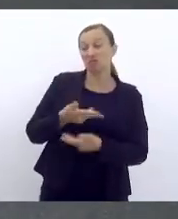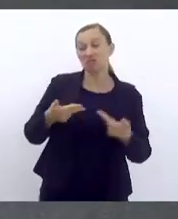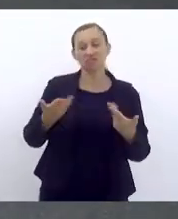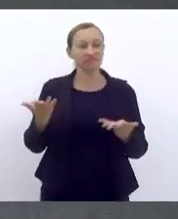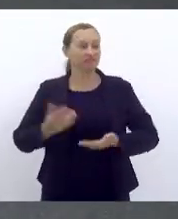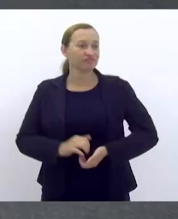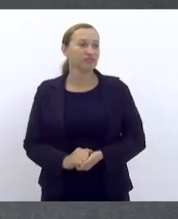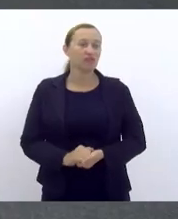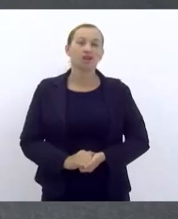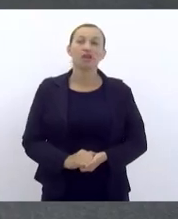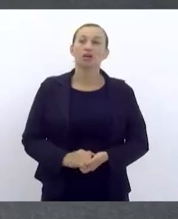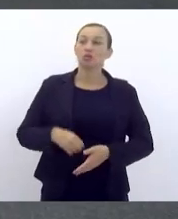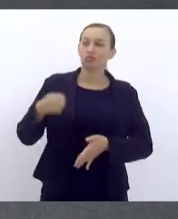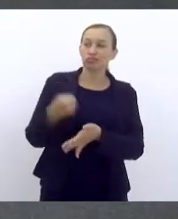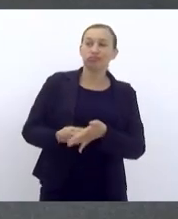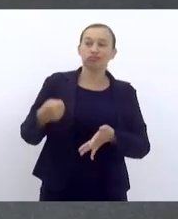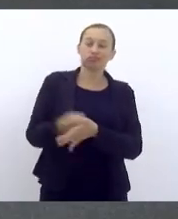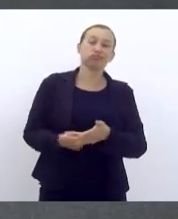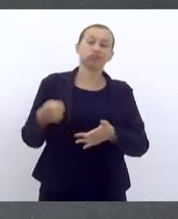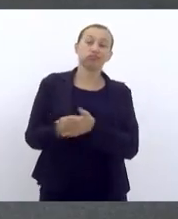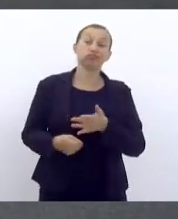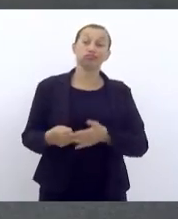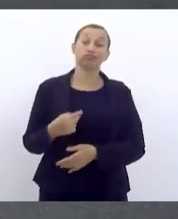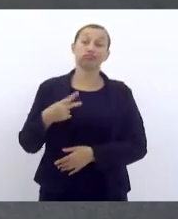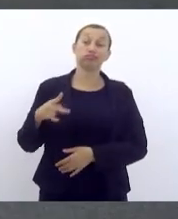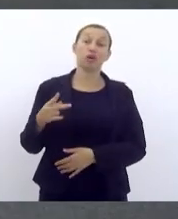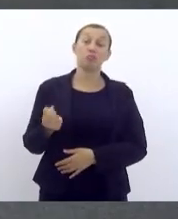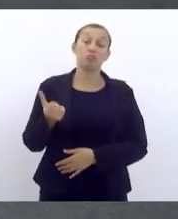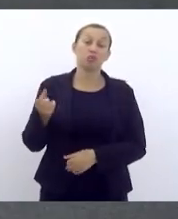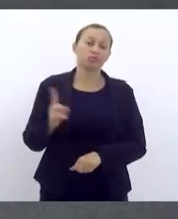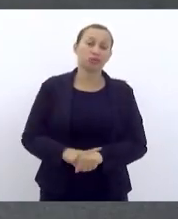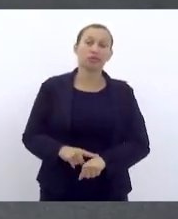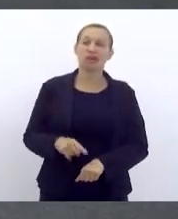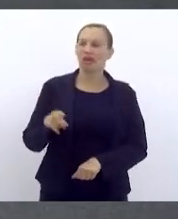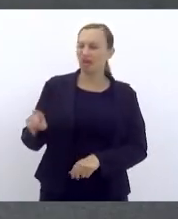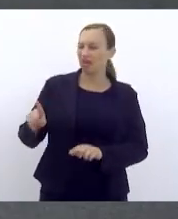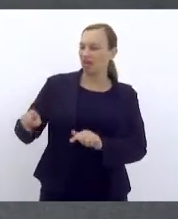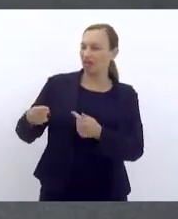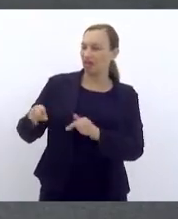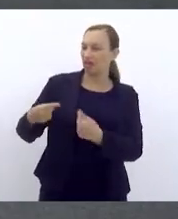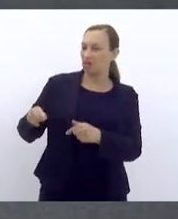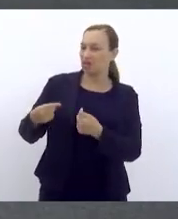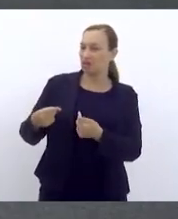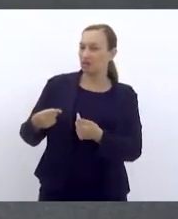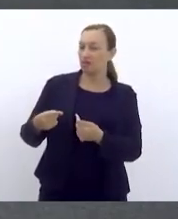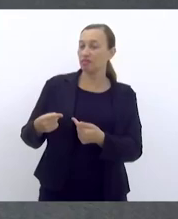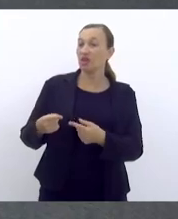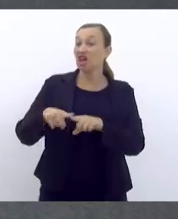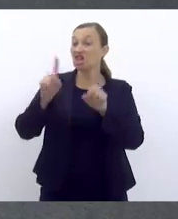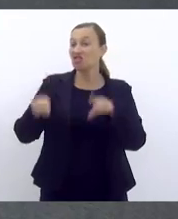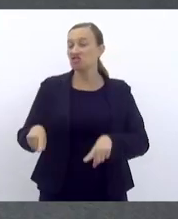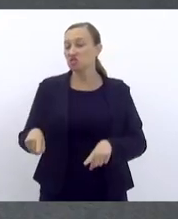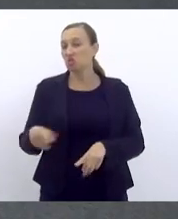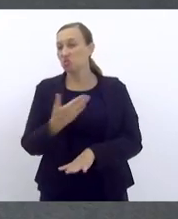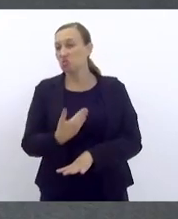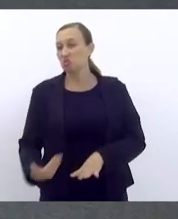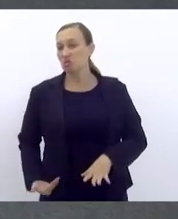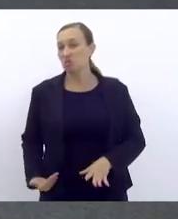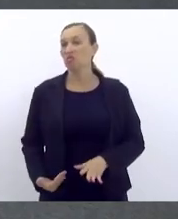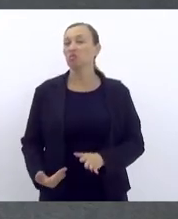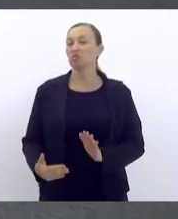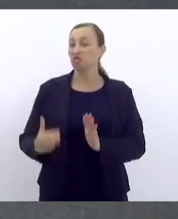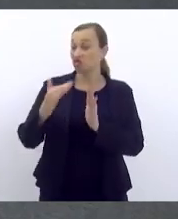A gente teve que travar uma batalha com ele pouco tempo atrás porque ele tentou perseguir servidores, tentou exonerá-los